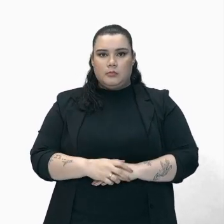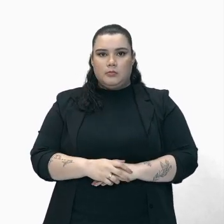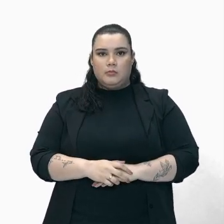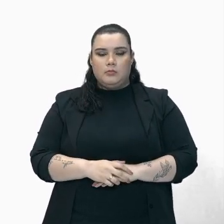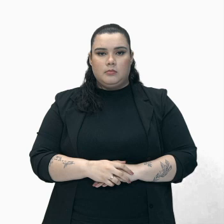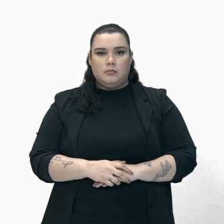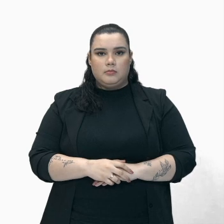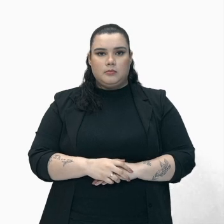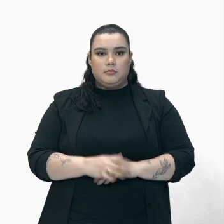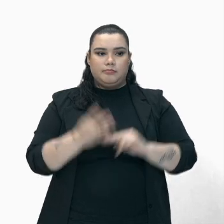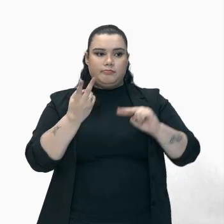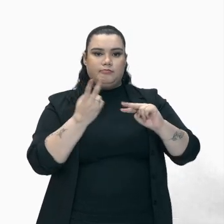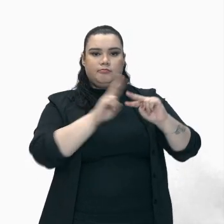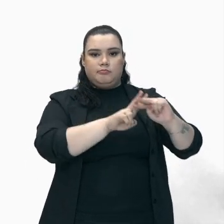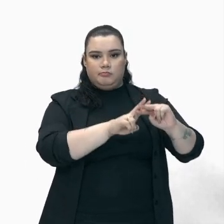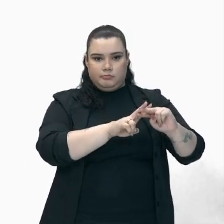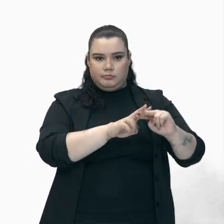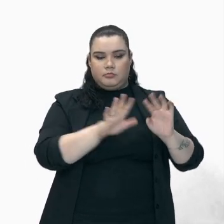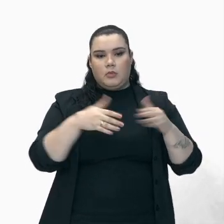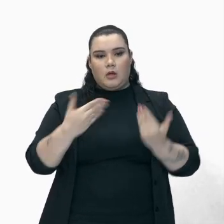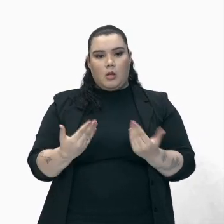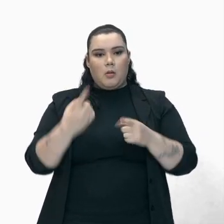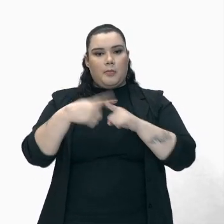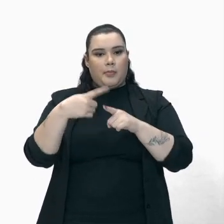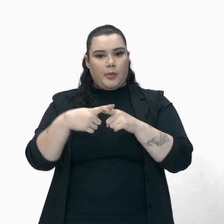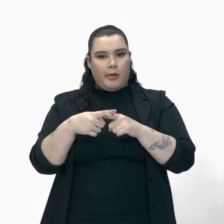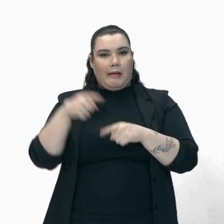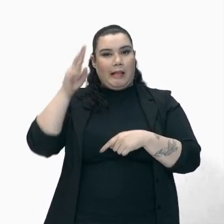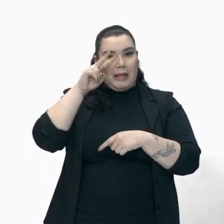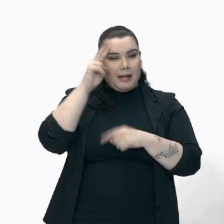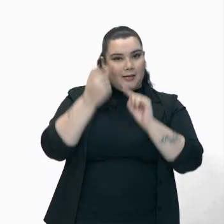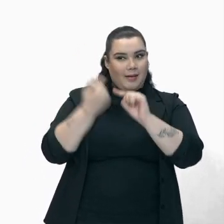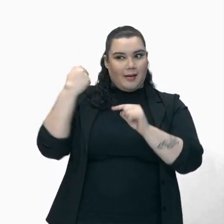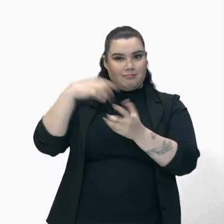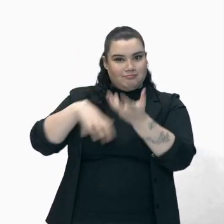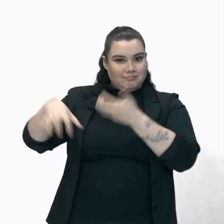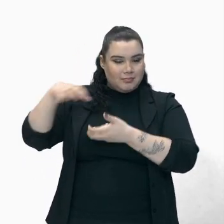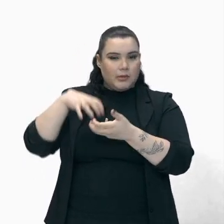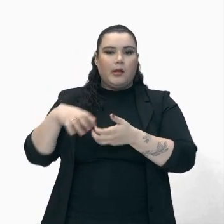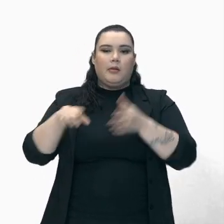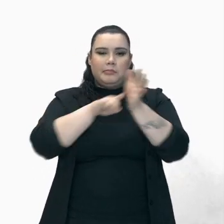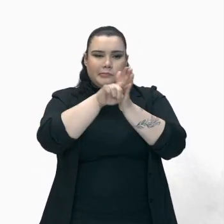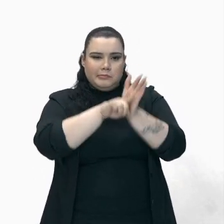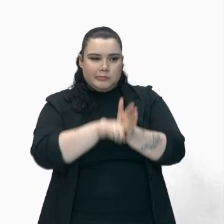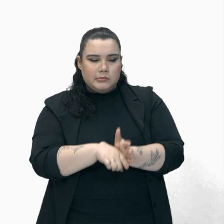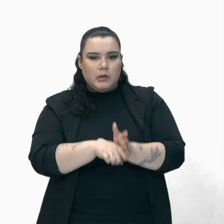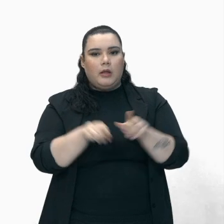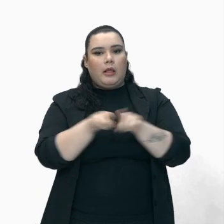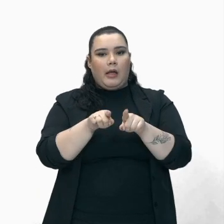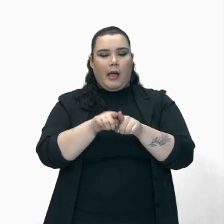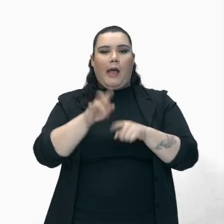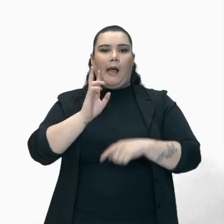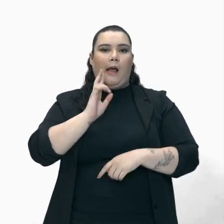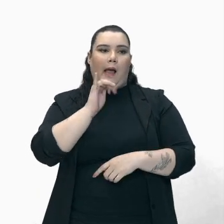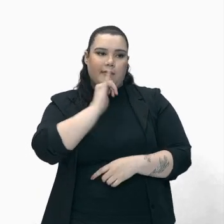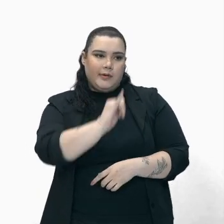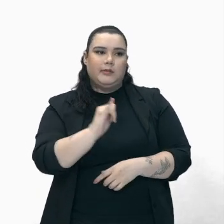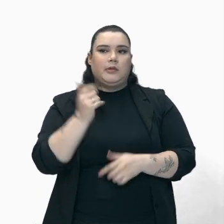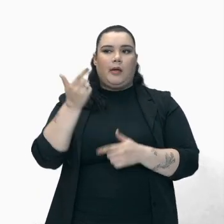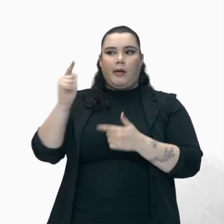Reagiram Detendo-os Tal como Na conjuração Mineira Interrogados Acabaram Deletando Os demais